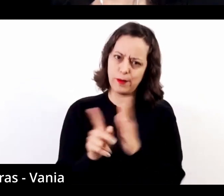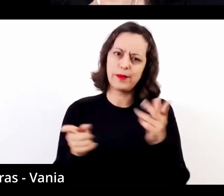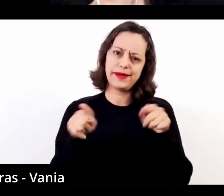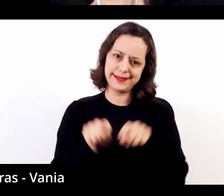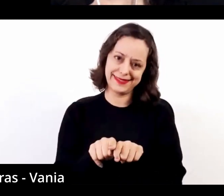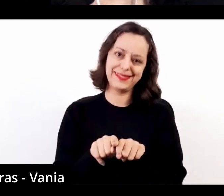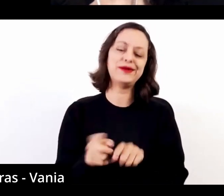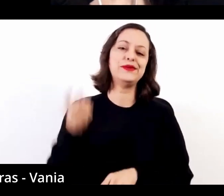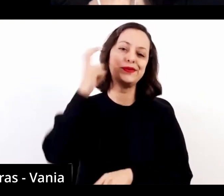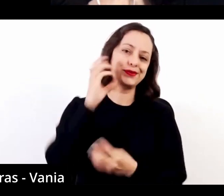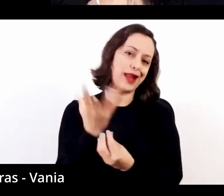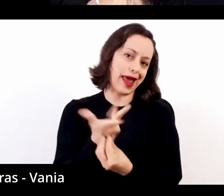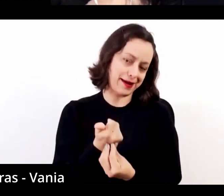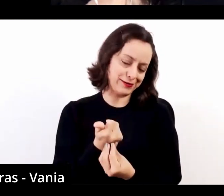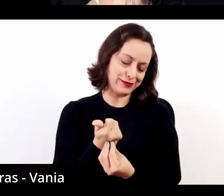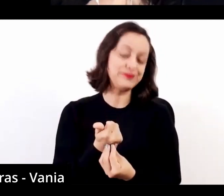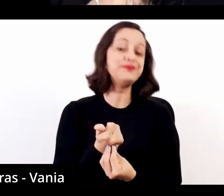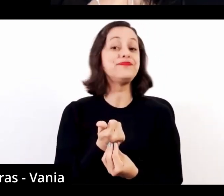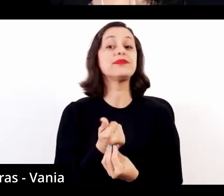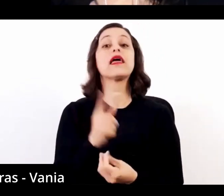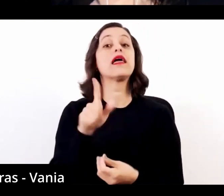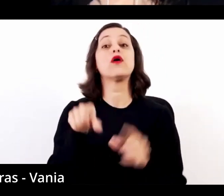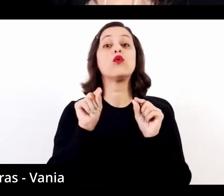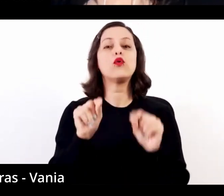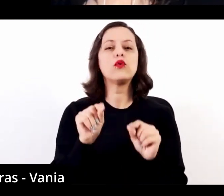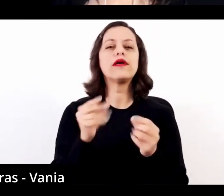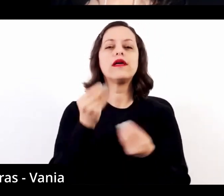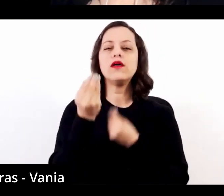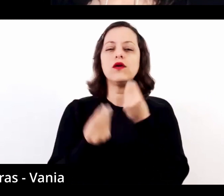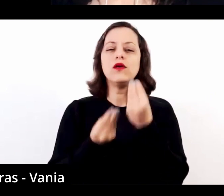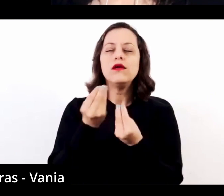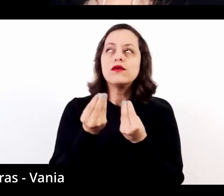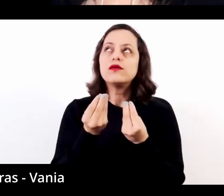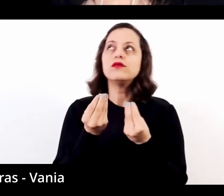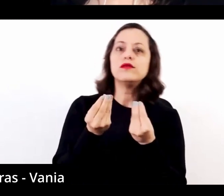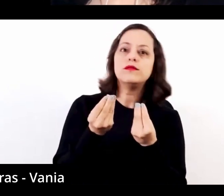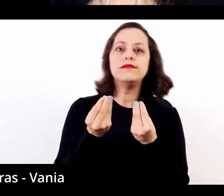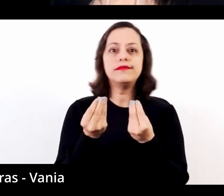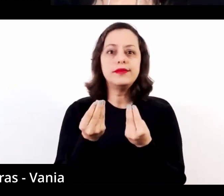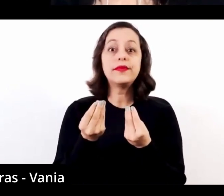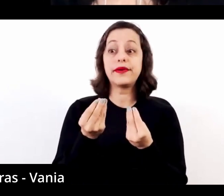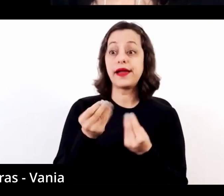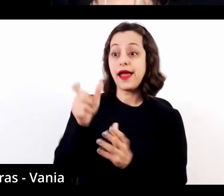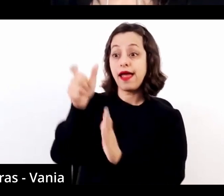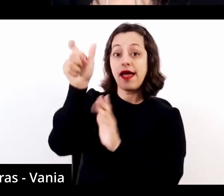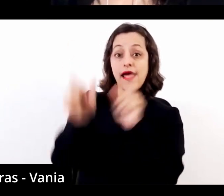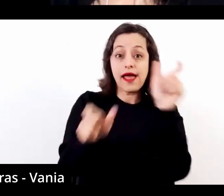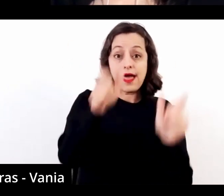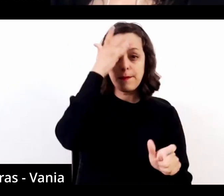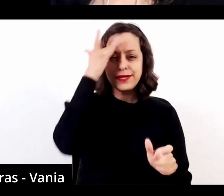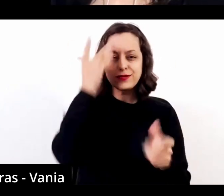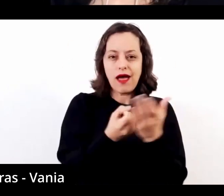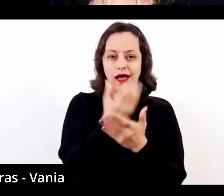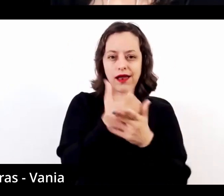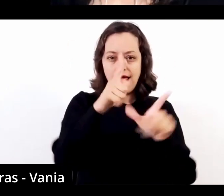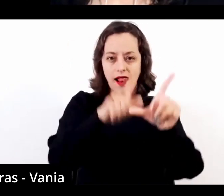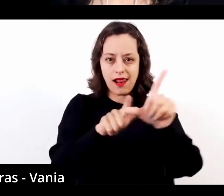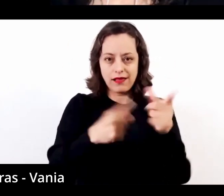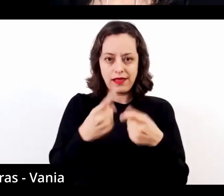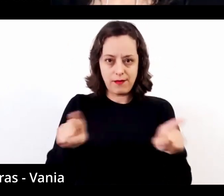artística, é a questão das conexões entre compositores. Então, por exemplo,